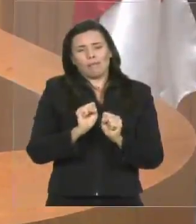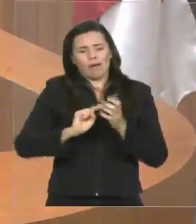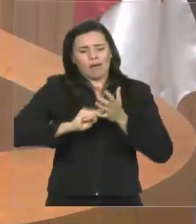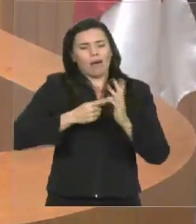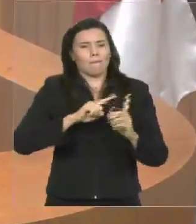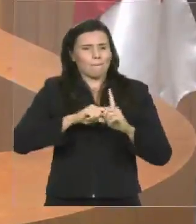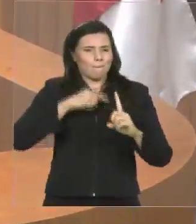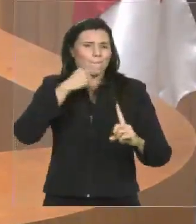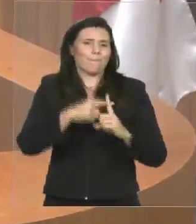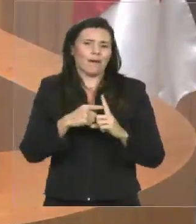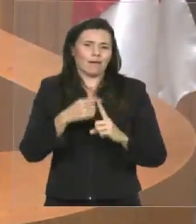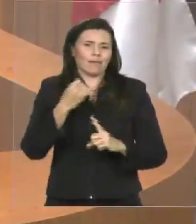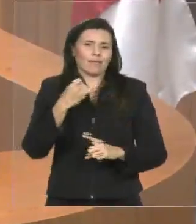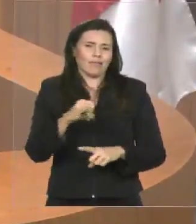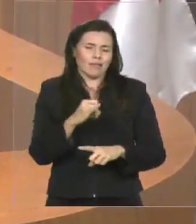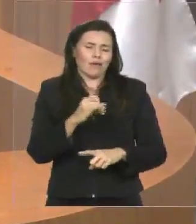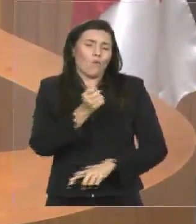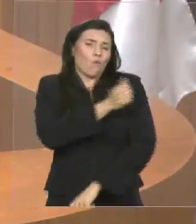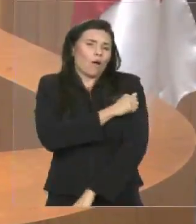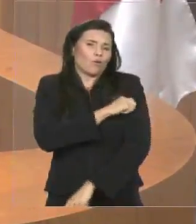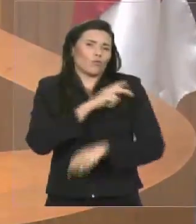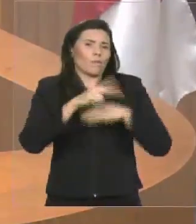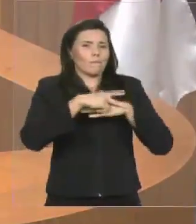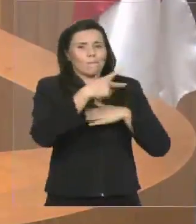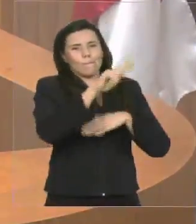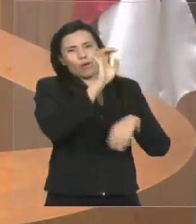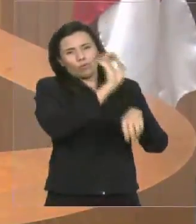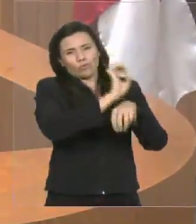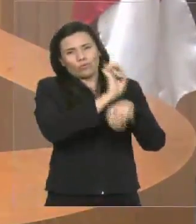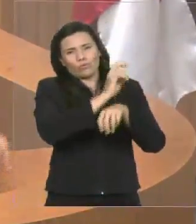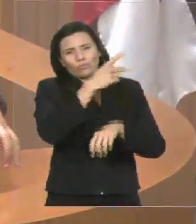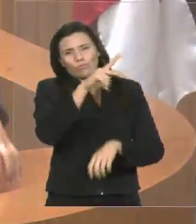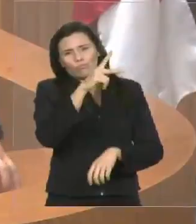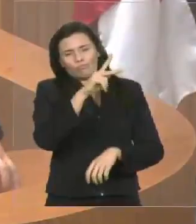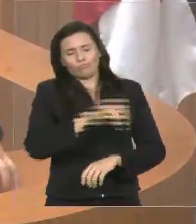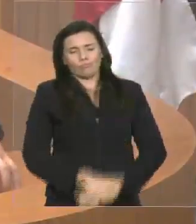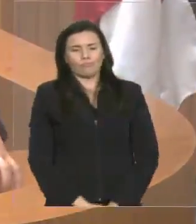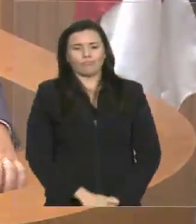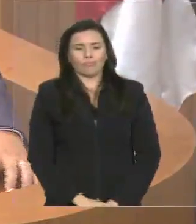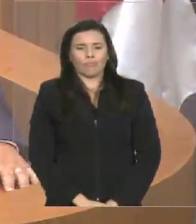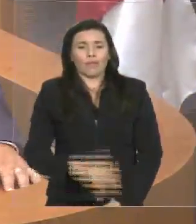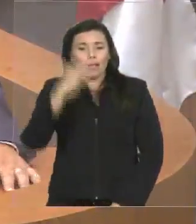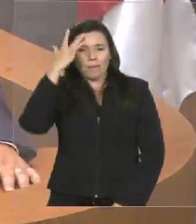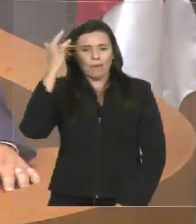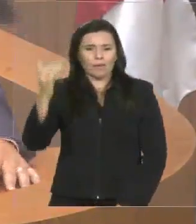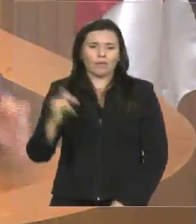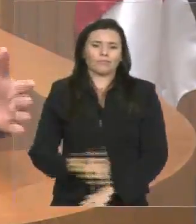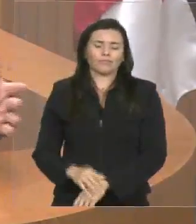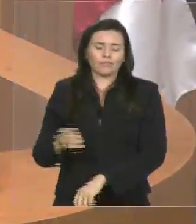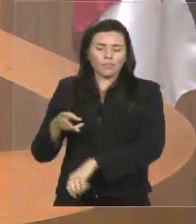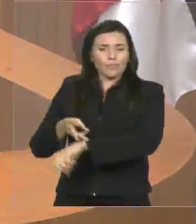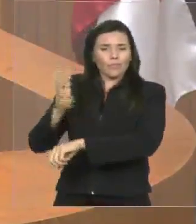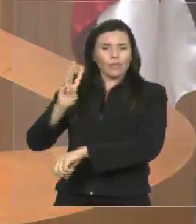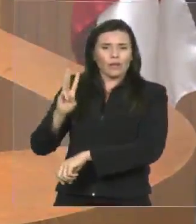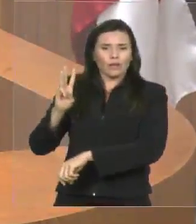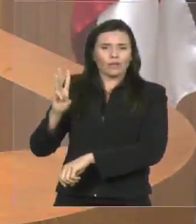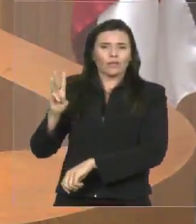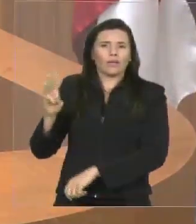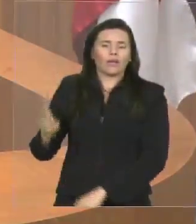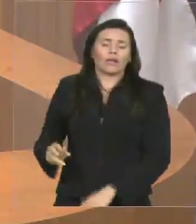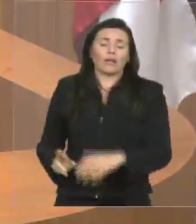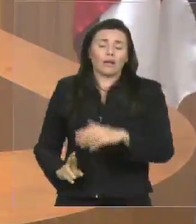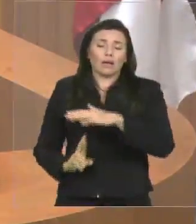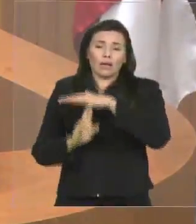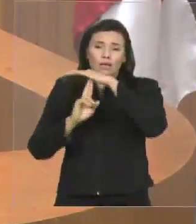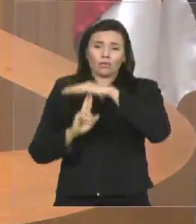reforço o convite a todos os deputados e deputadas, amanhã, às 15 horas, com a reitora da UFA, Anaí Portela, a gente avançar